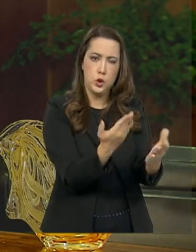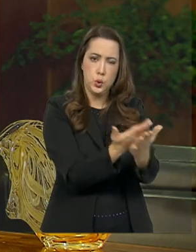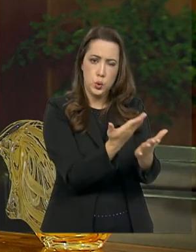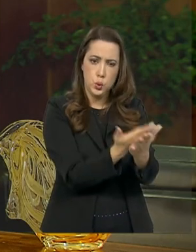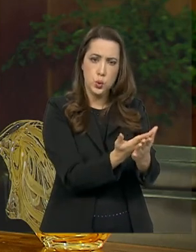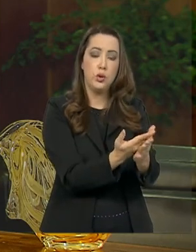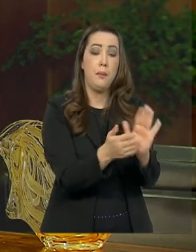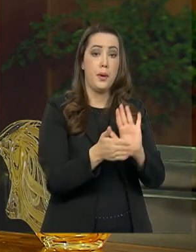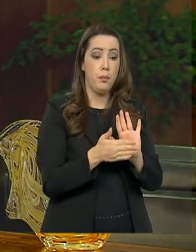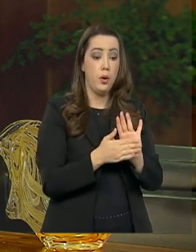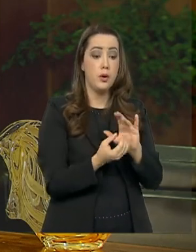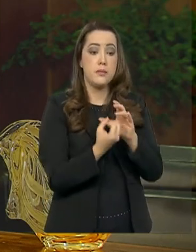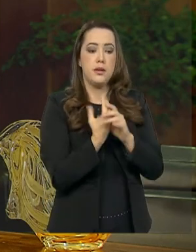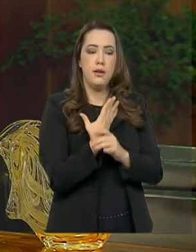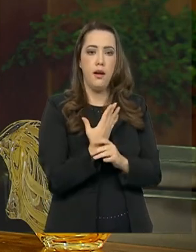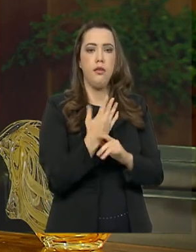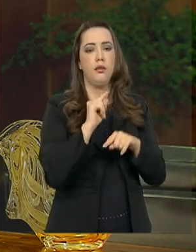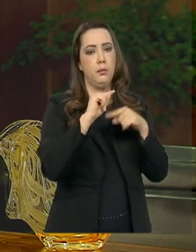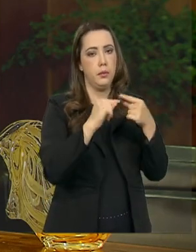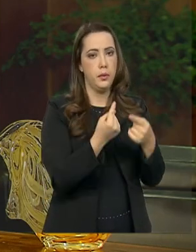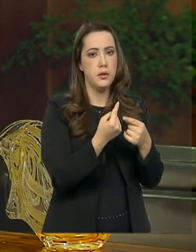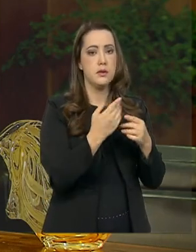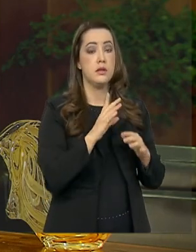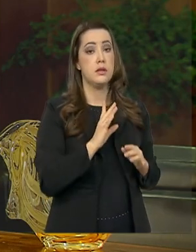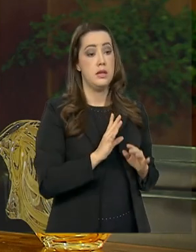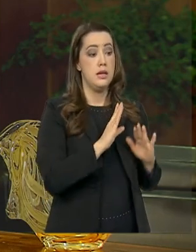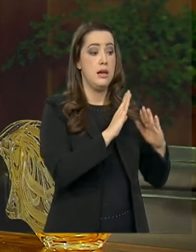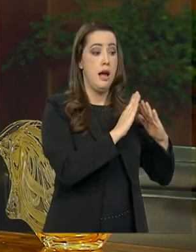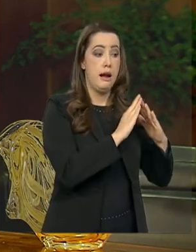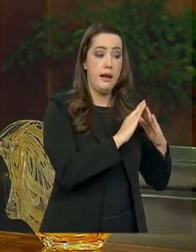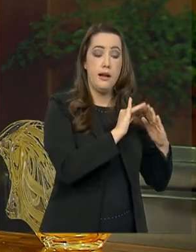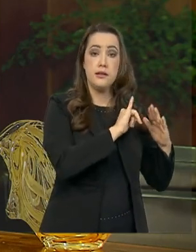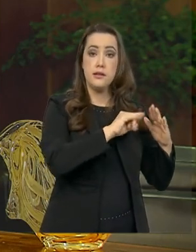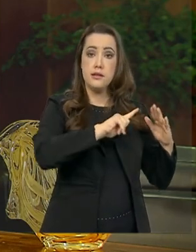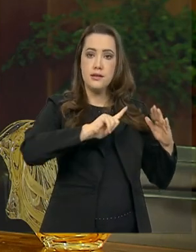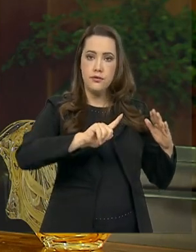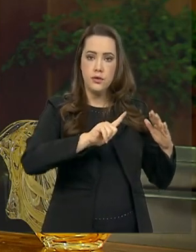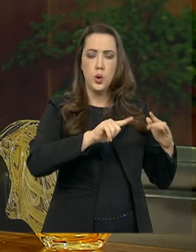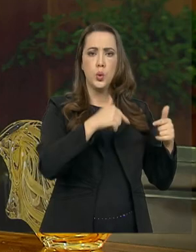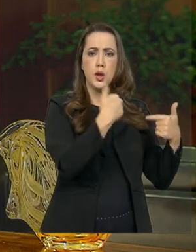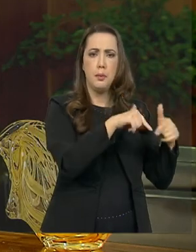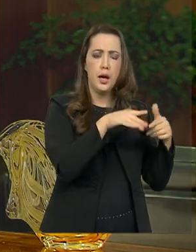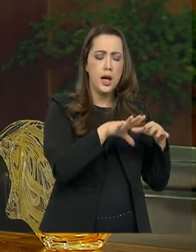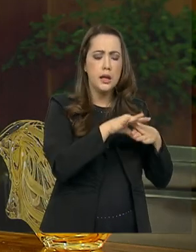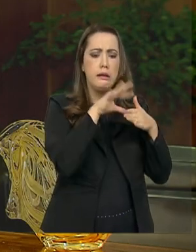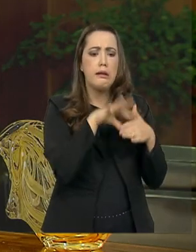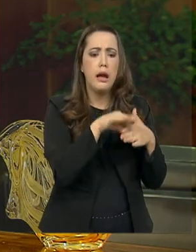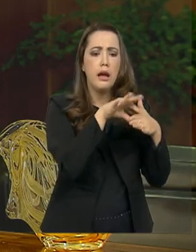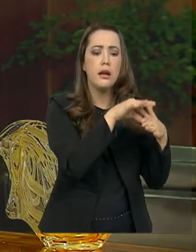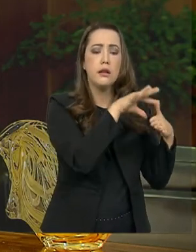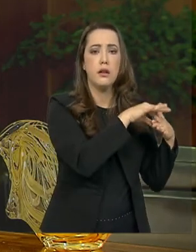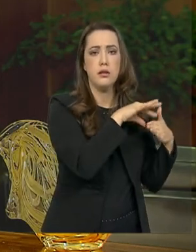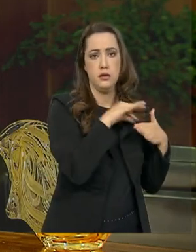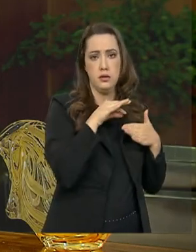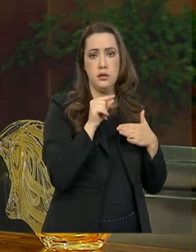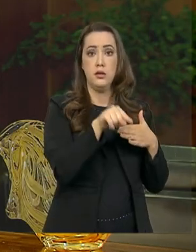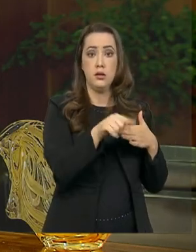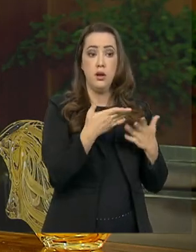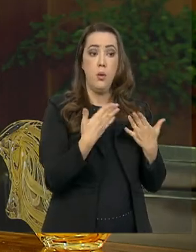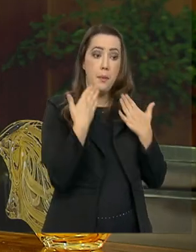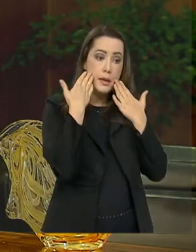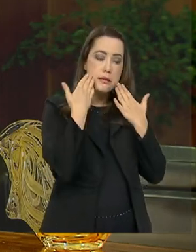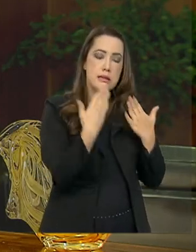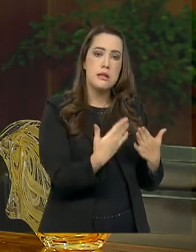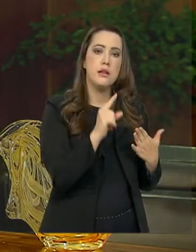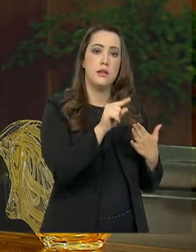propostas. Essas propostas são coordenadas pela Casa Civil, os ministérios que têm uma pertinência temática com aquele assunto se manifestam.